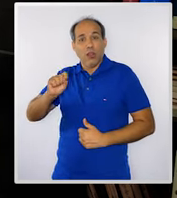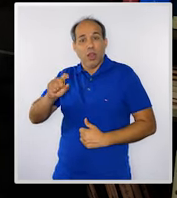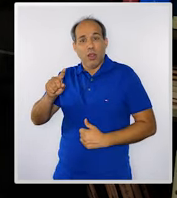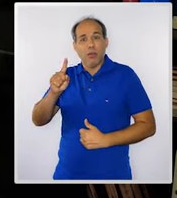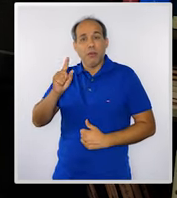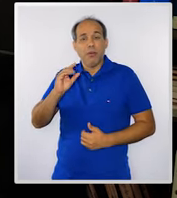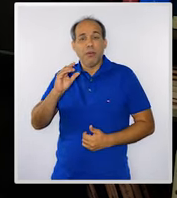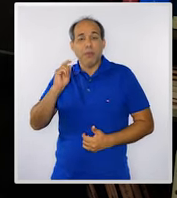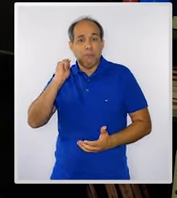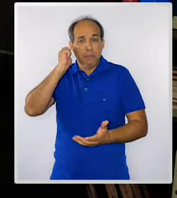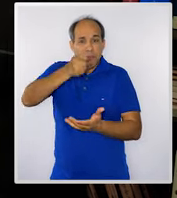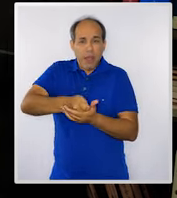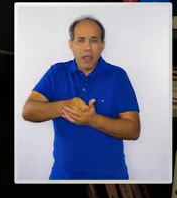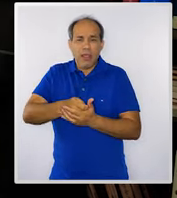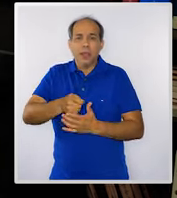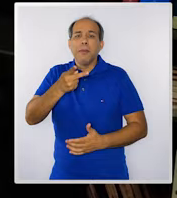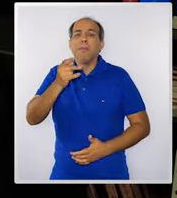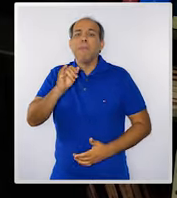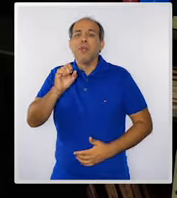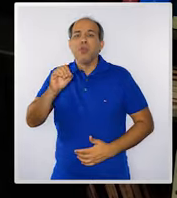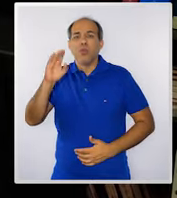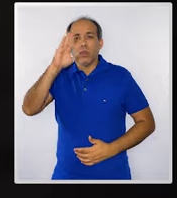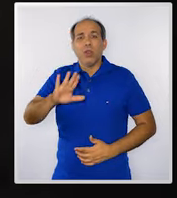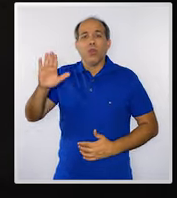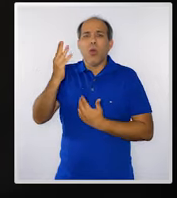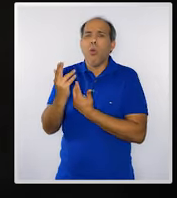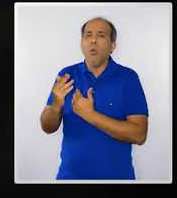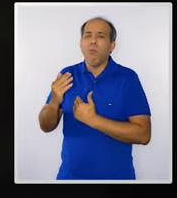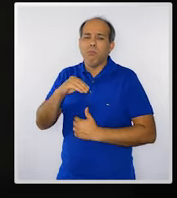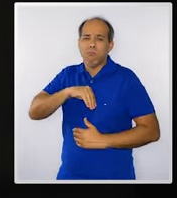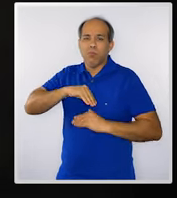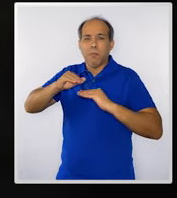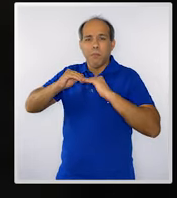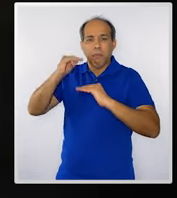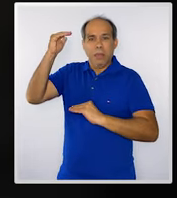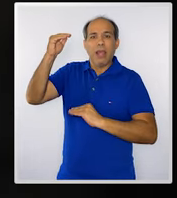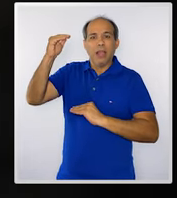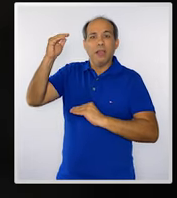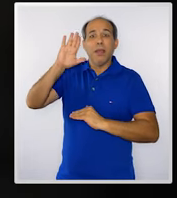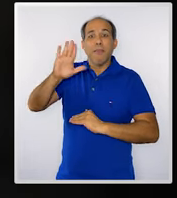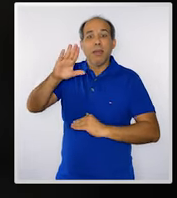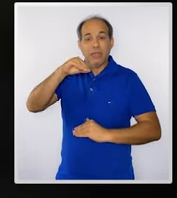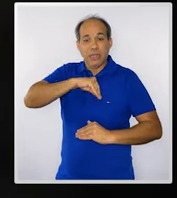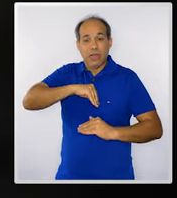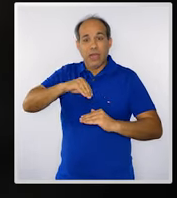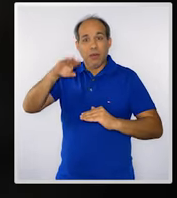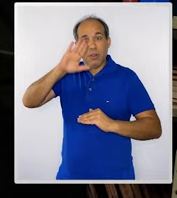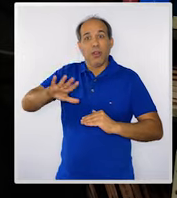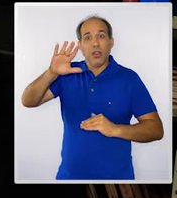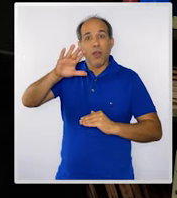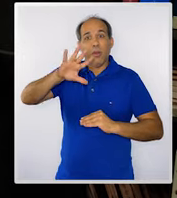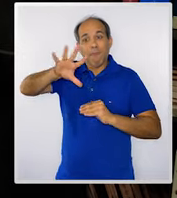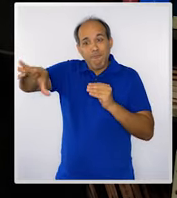Sobral é pago o piso nacional. Mas fora o salário do piso nacional que